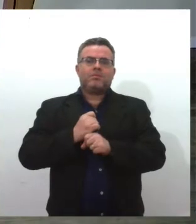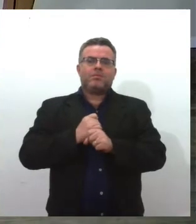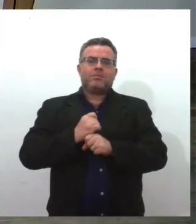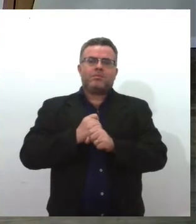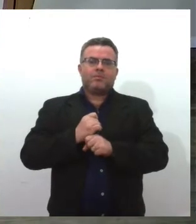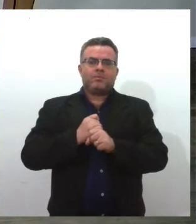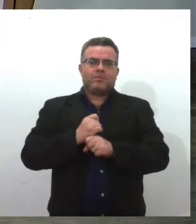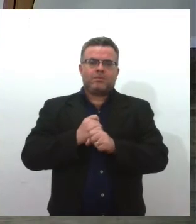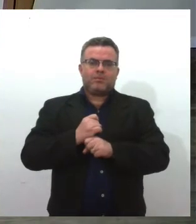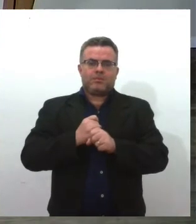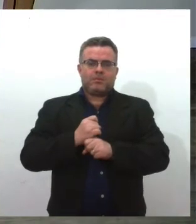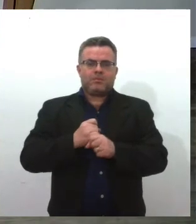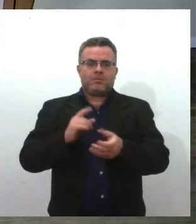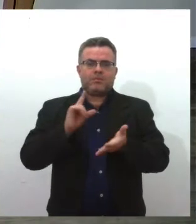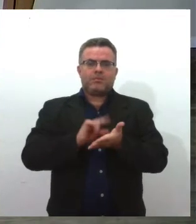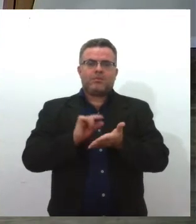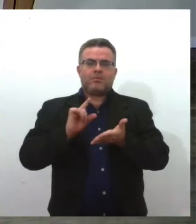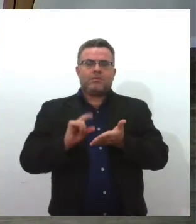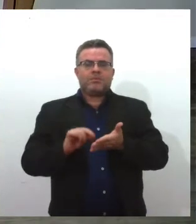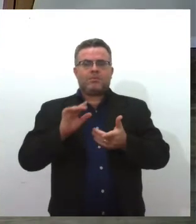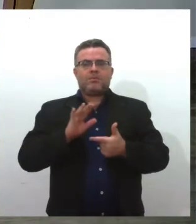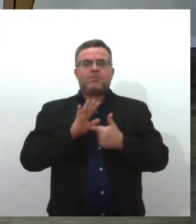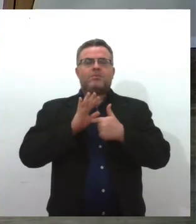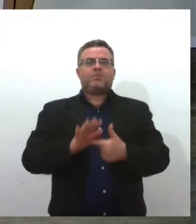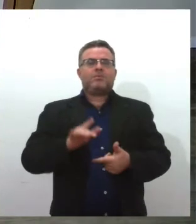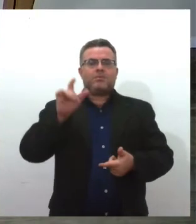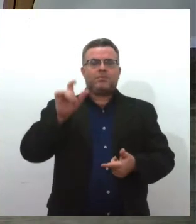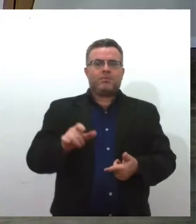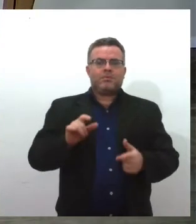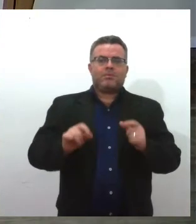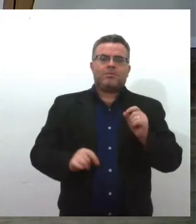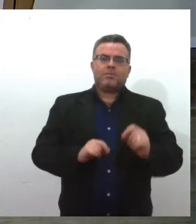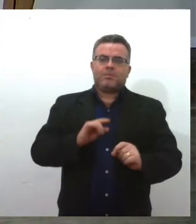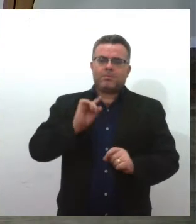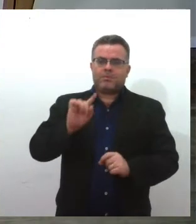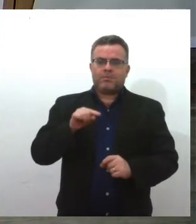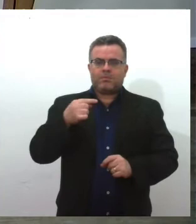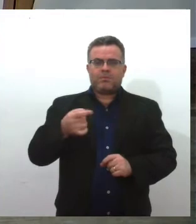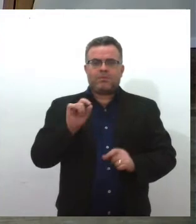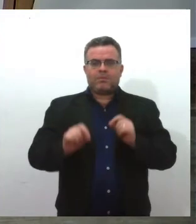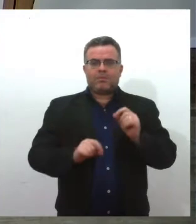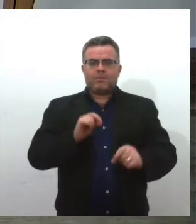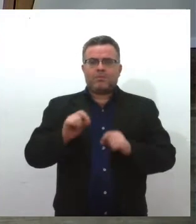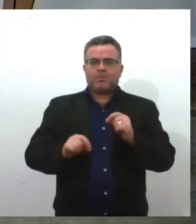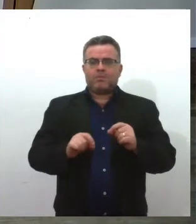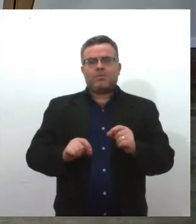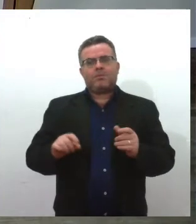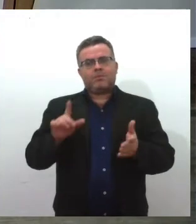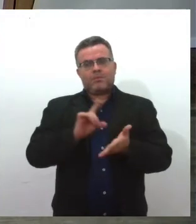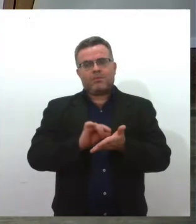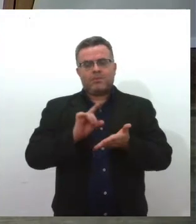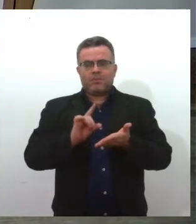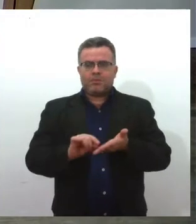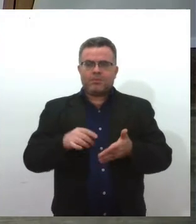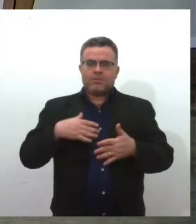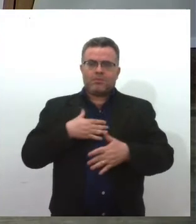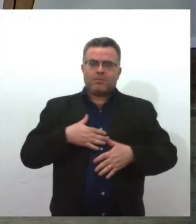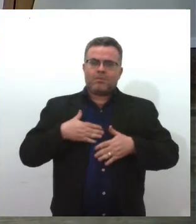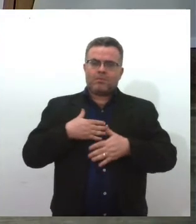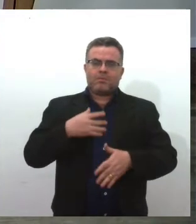a ideia de fazer um artigo sobre ela, mas depois esse artigo se transformou em 312